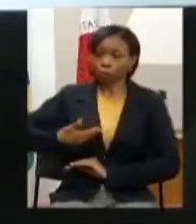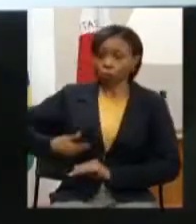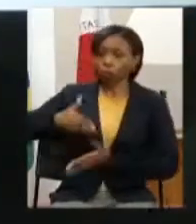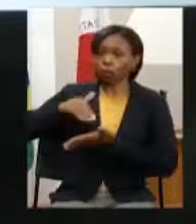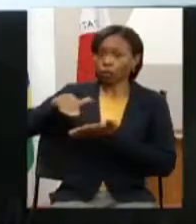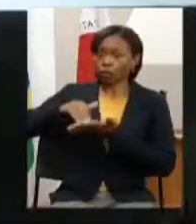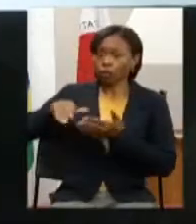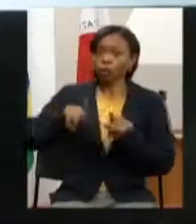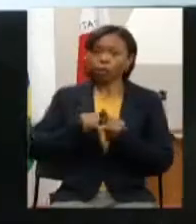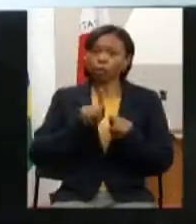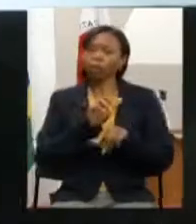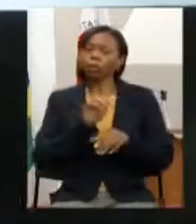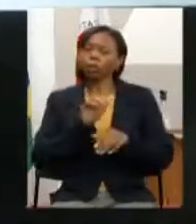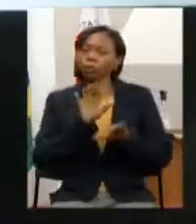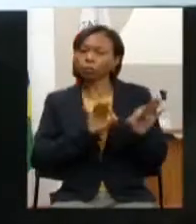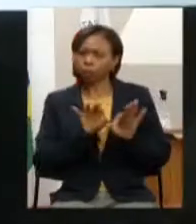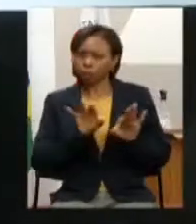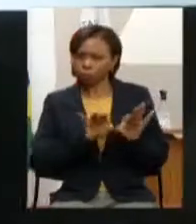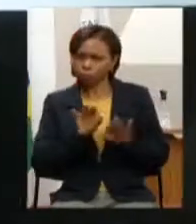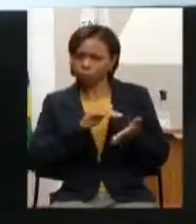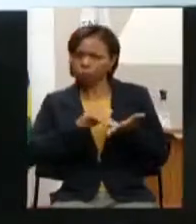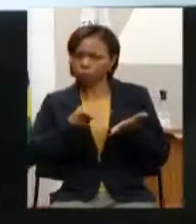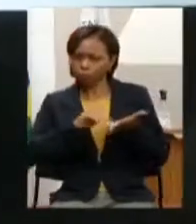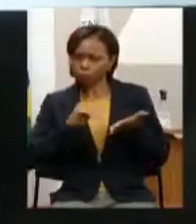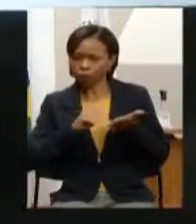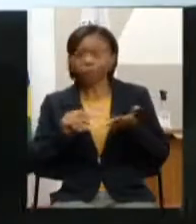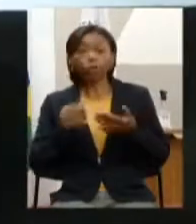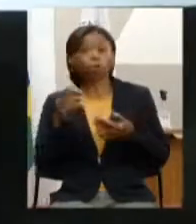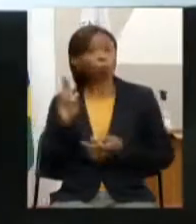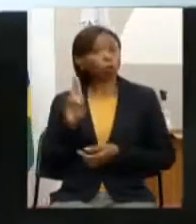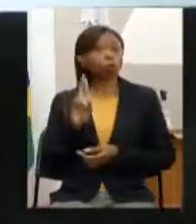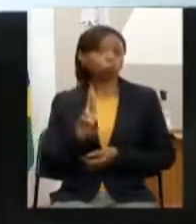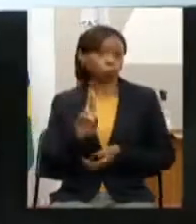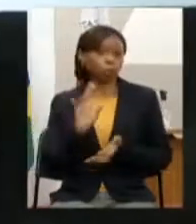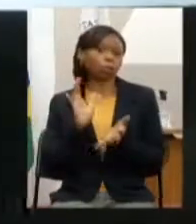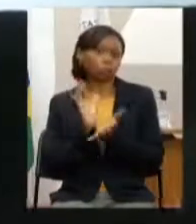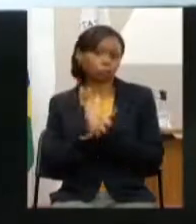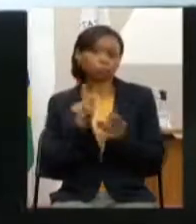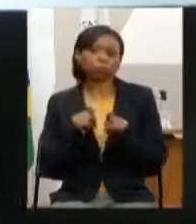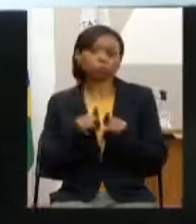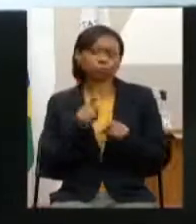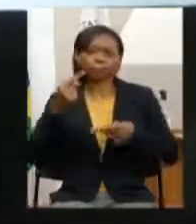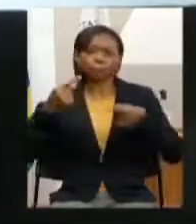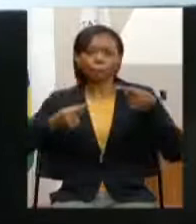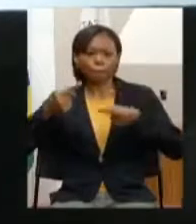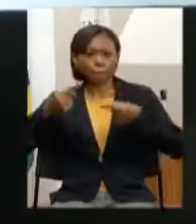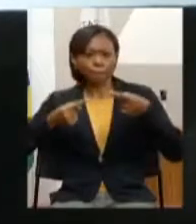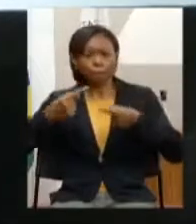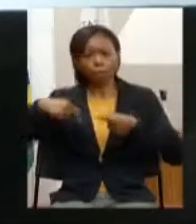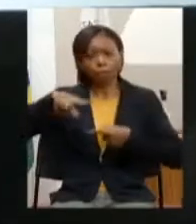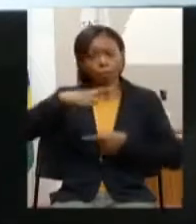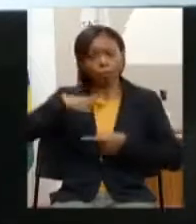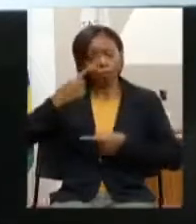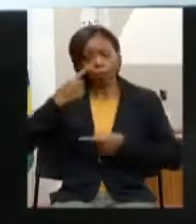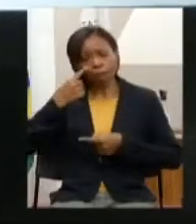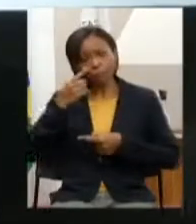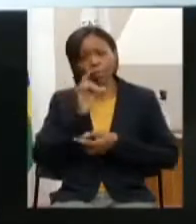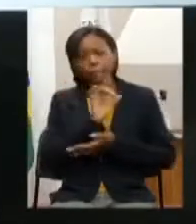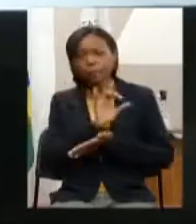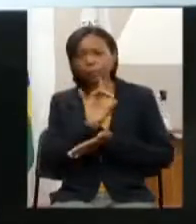Planejamento e também com os representantes que participaram da discussão para a gente analisar cada um dos pedidos